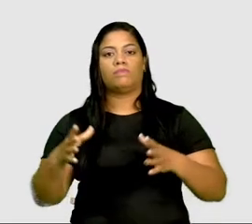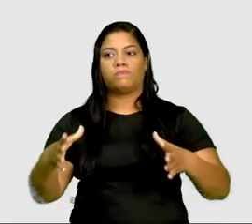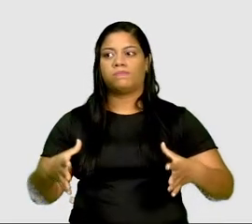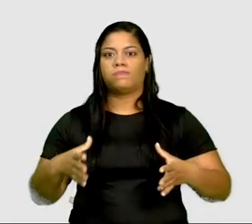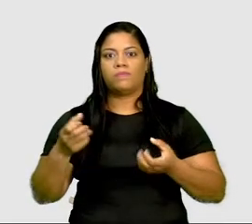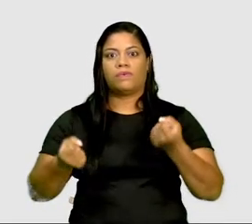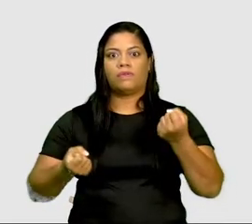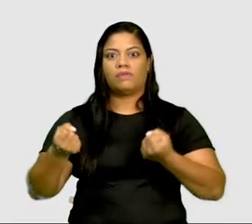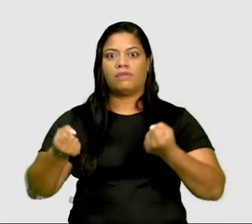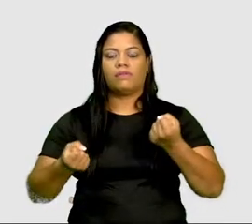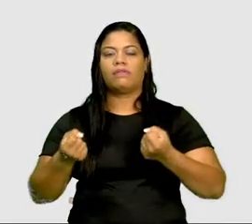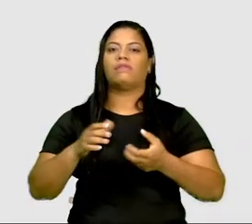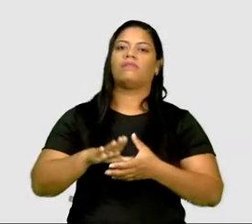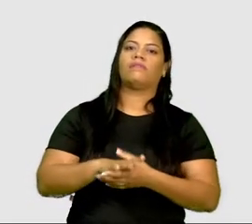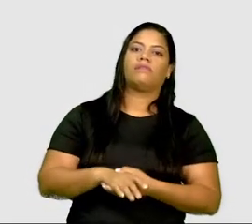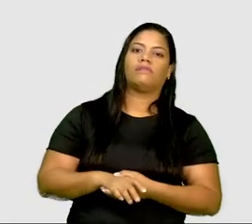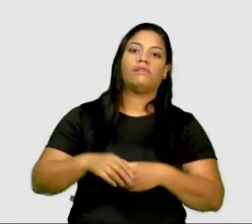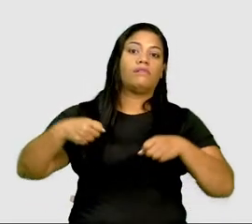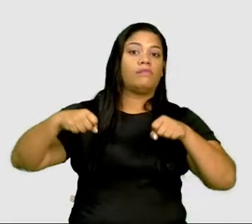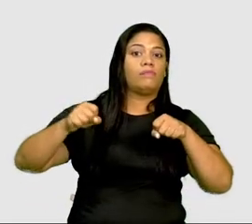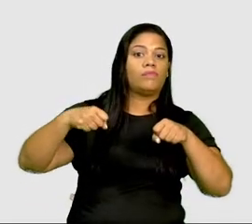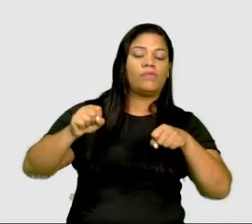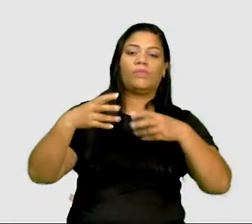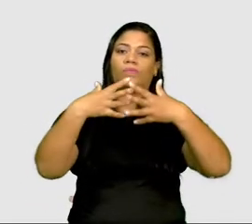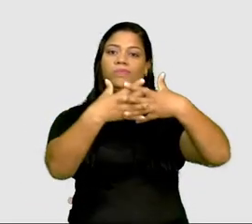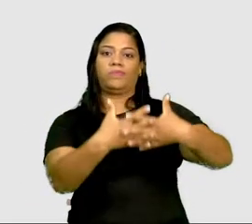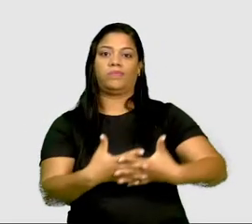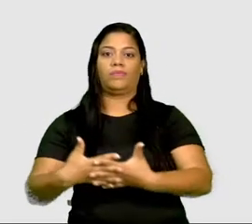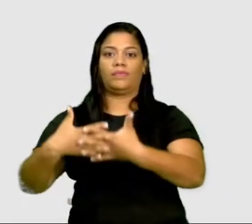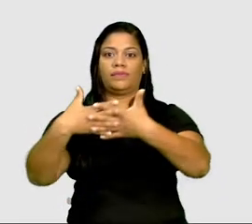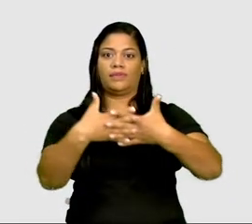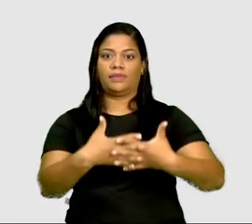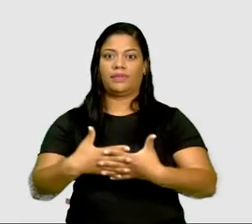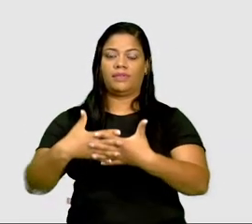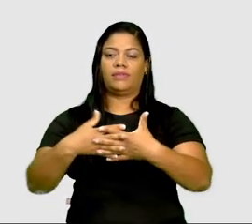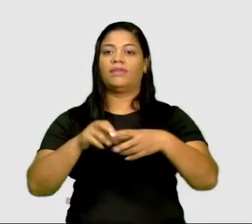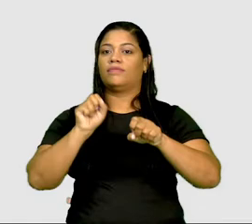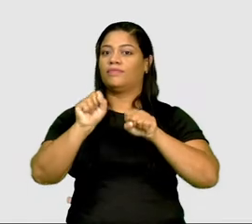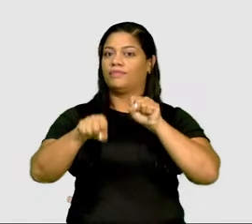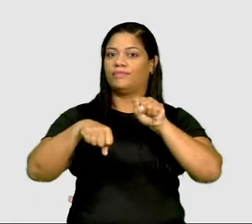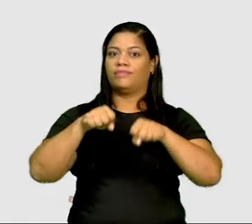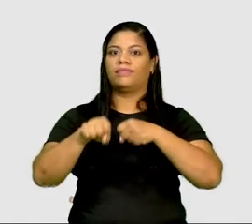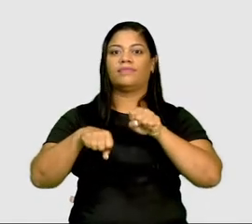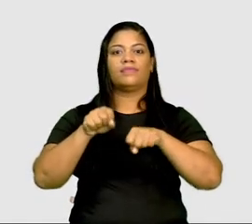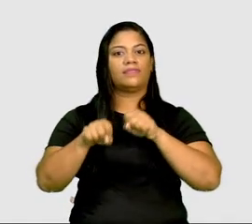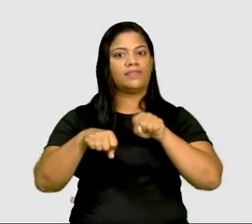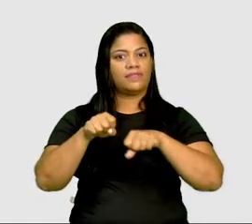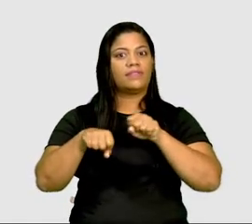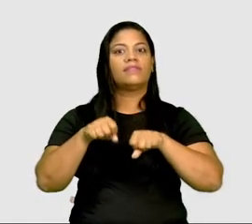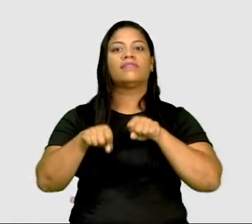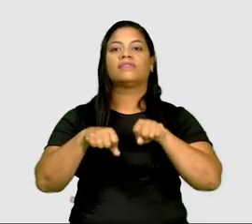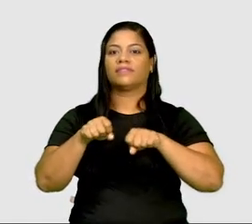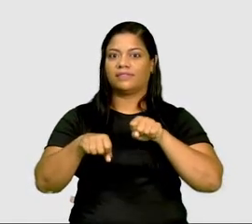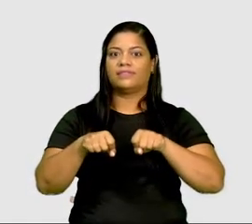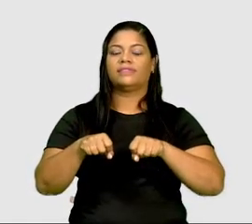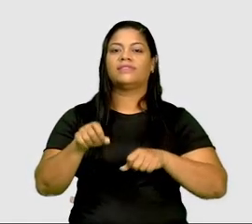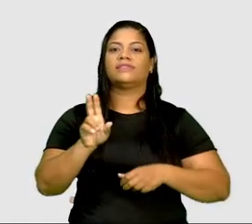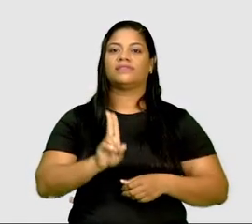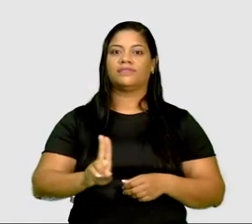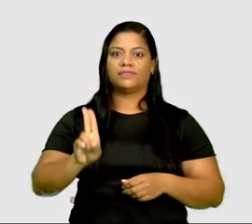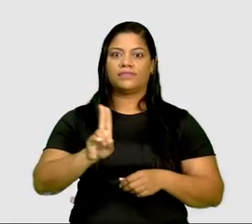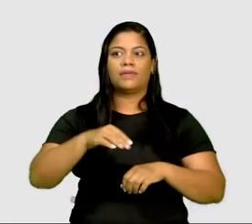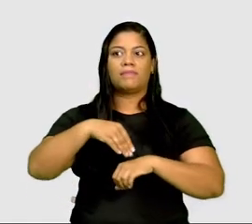moto, caminhão, bicicleta, que é um dos meios de transporte